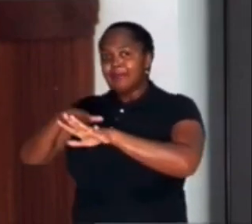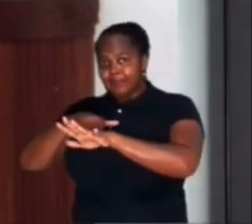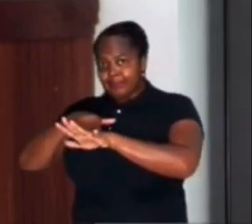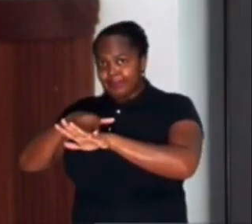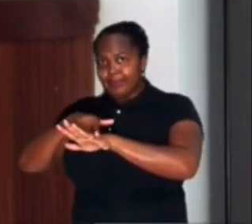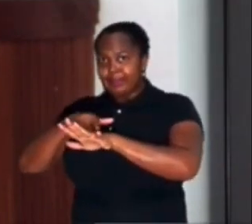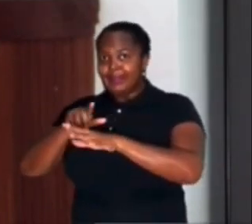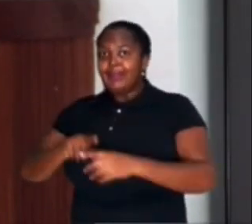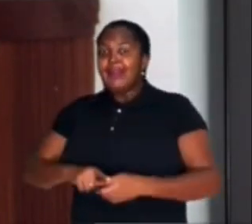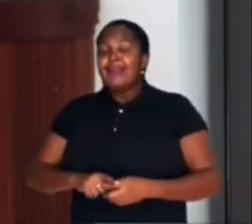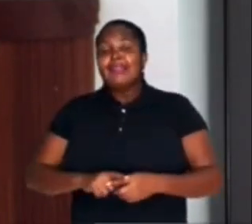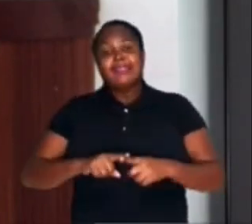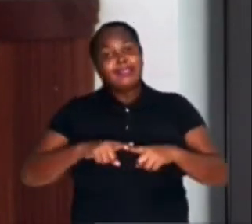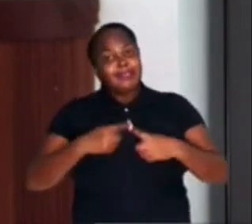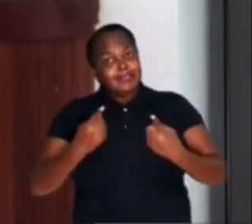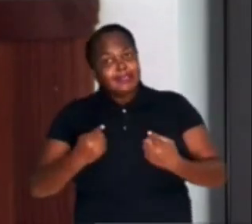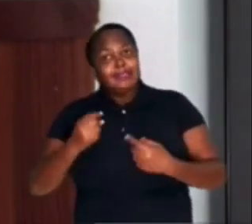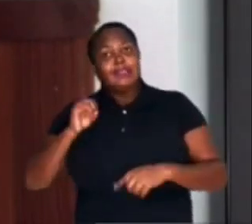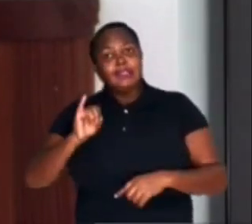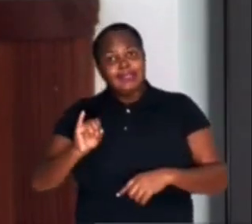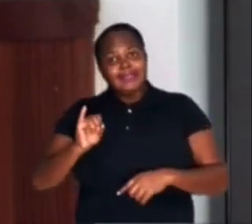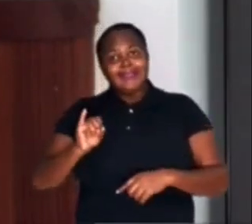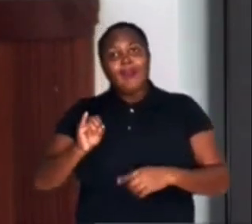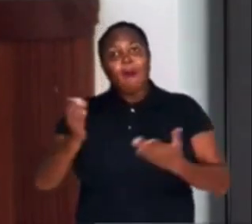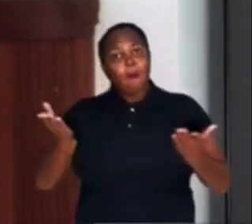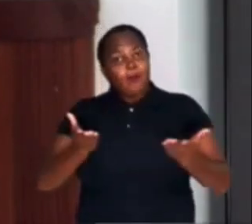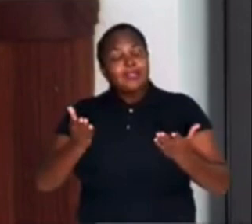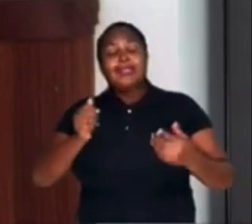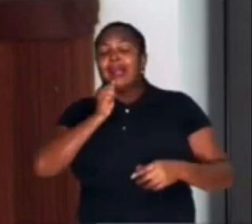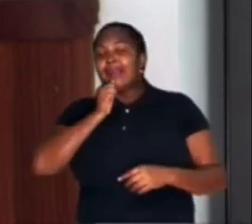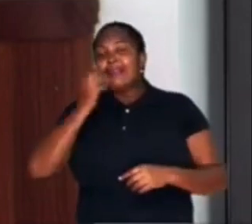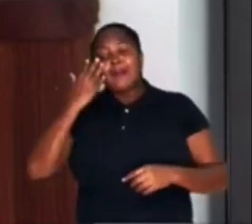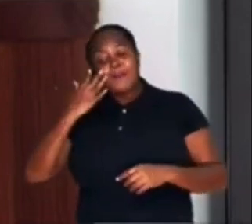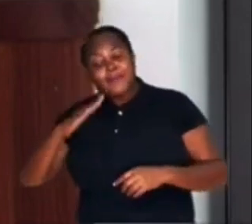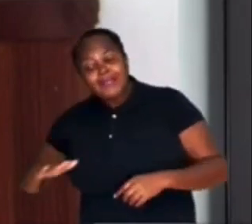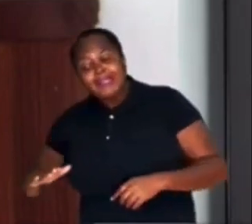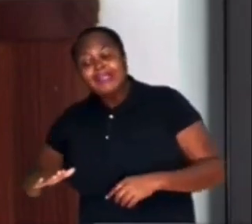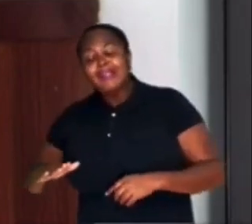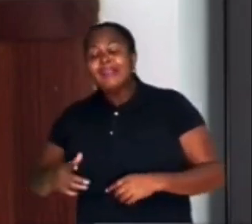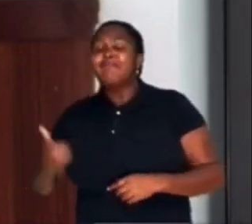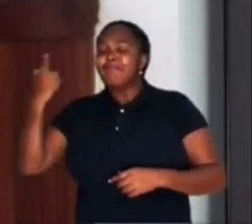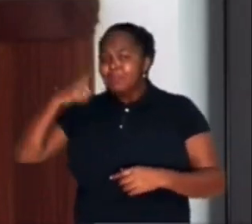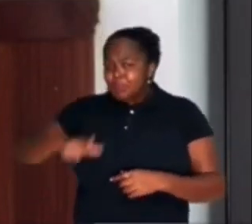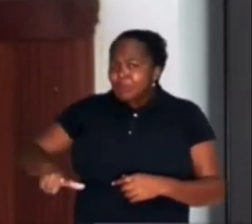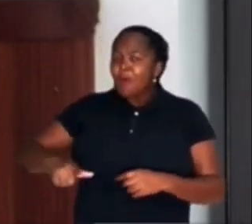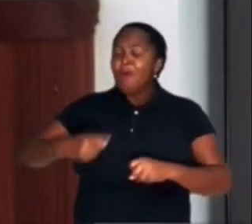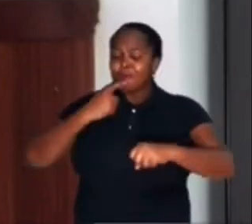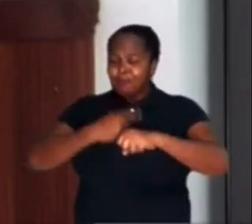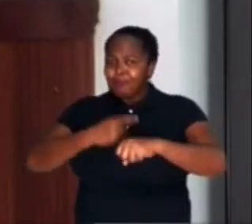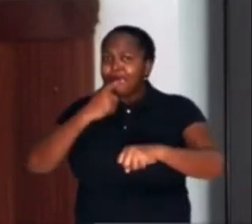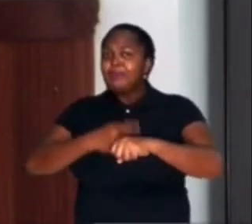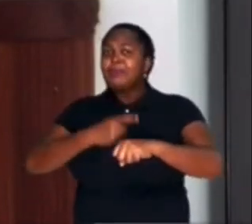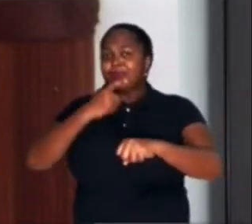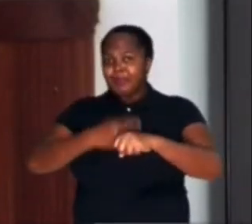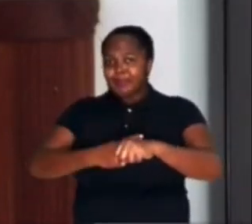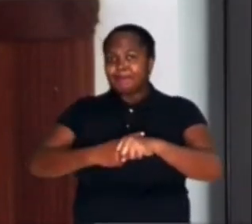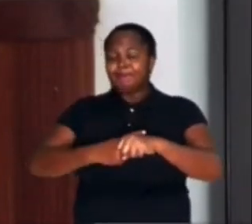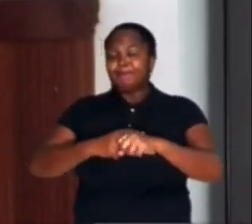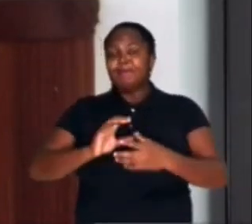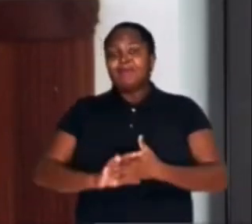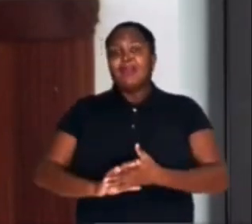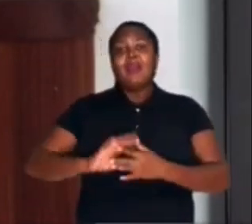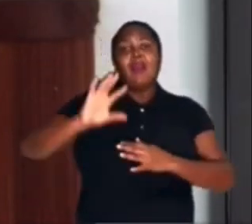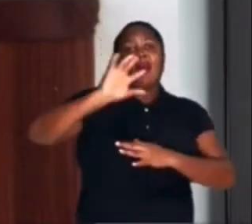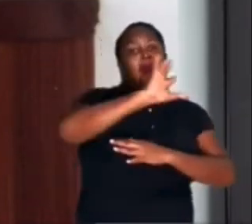se hoje ainda fosse menino, repetiria a travessura e receberia mais uma surra. a exuberância da natureza presente em